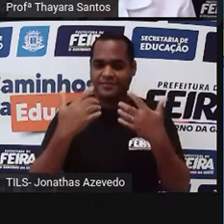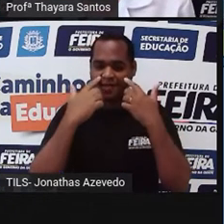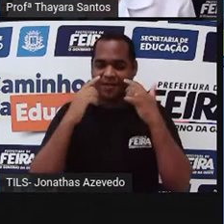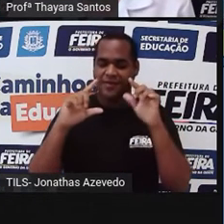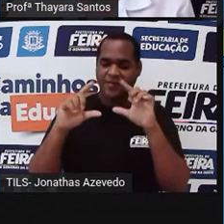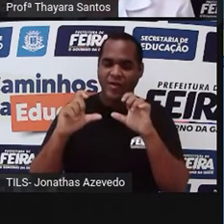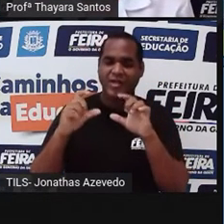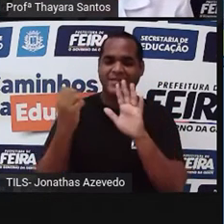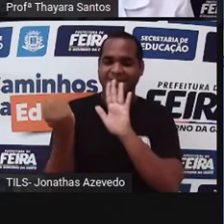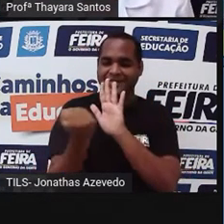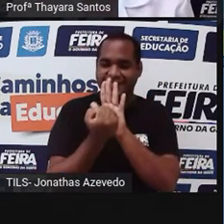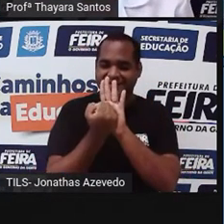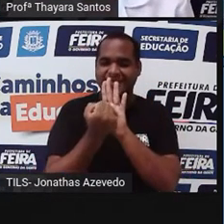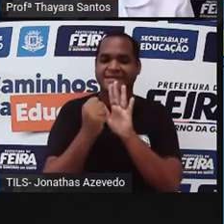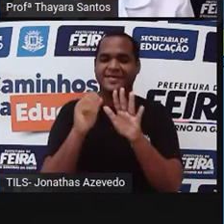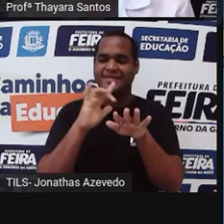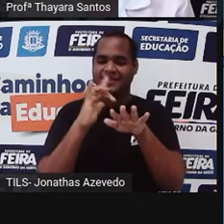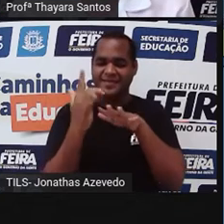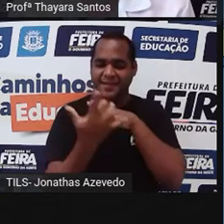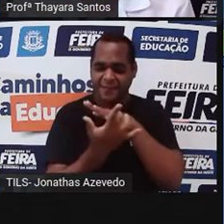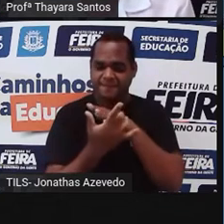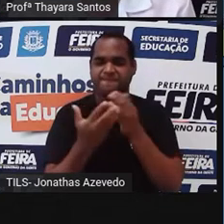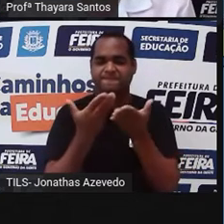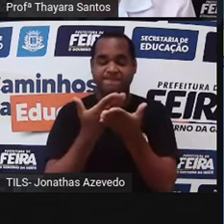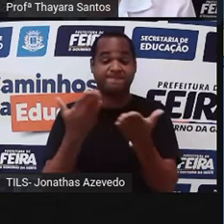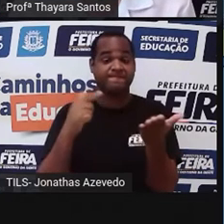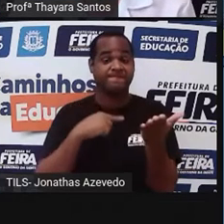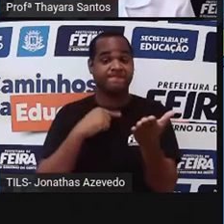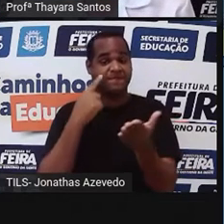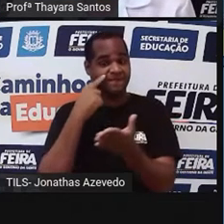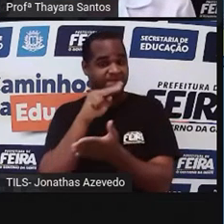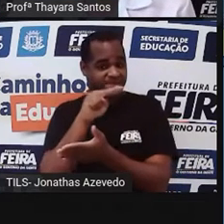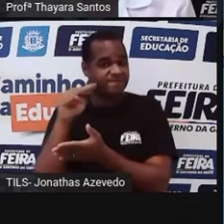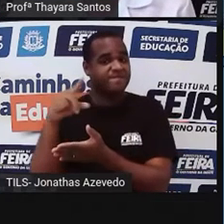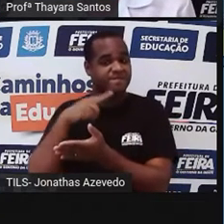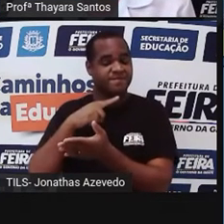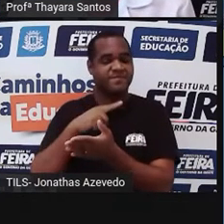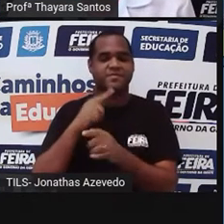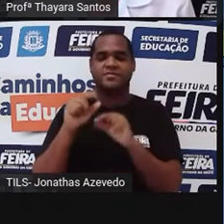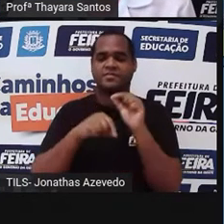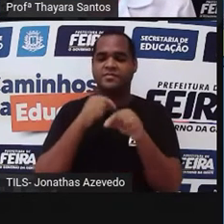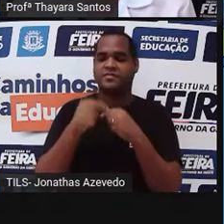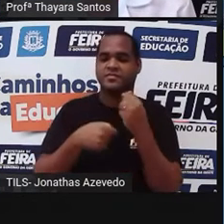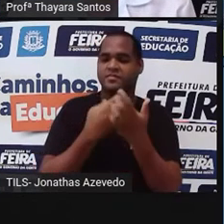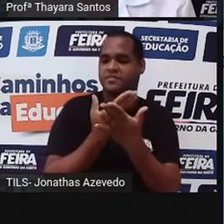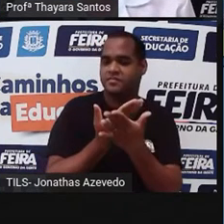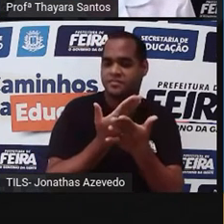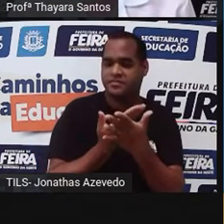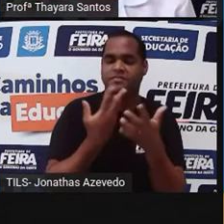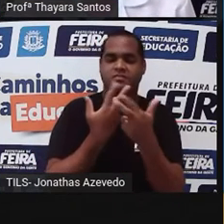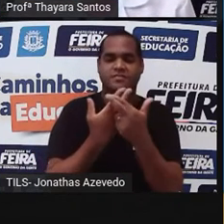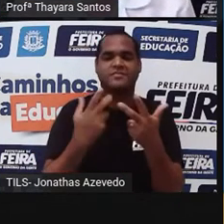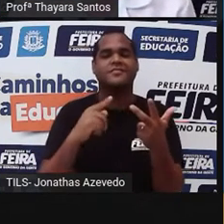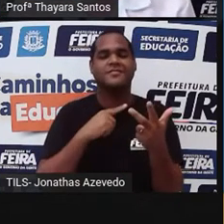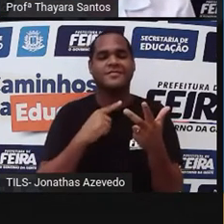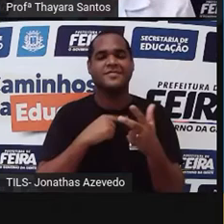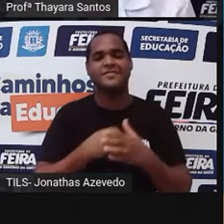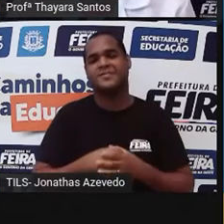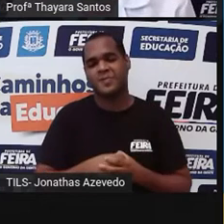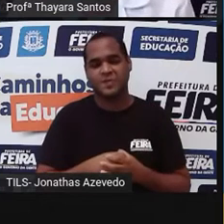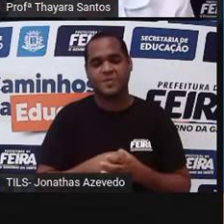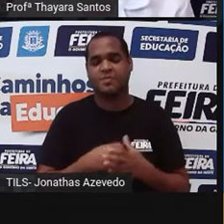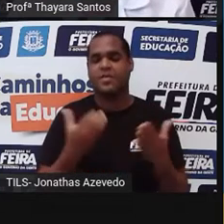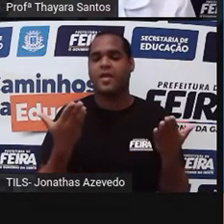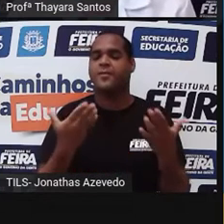Fotografem, marquem a gente nas redes sociais para a gente conseguir ver vocês aí estudando também, tá? Então agora sim